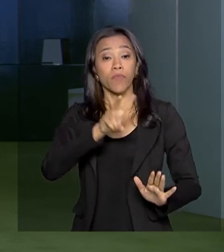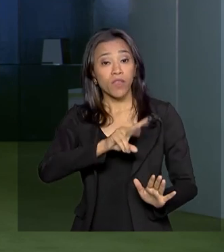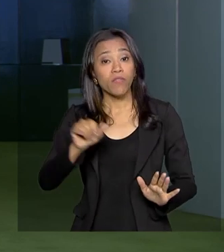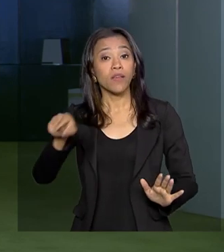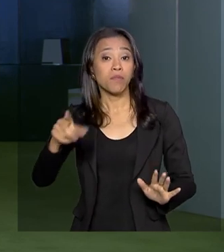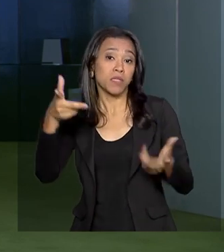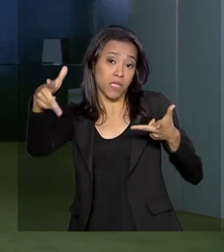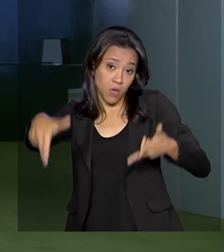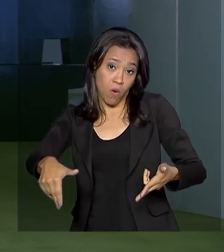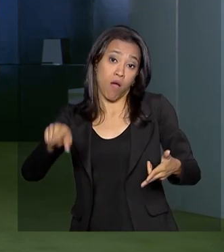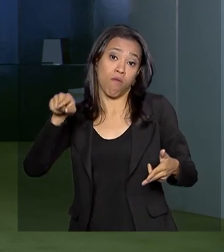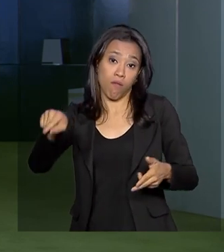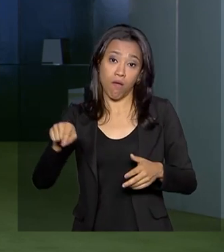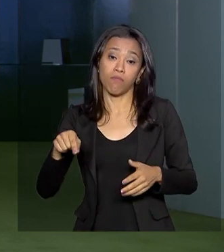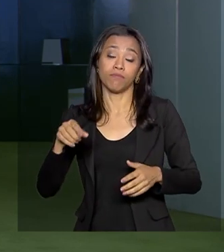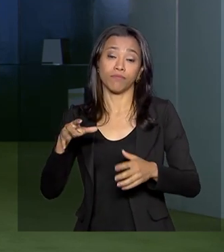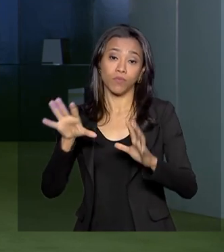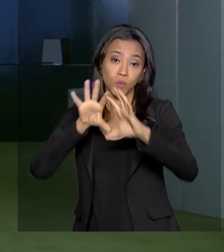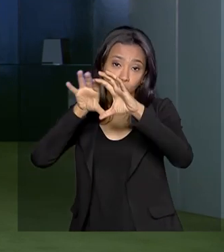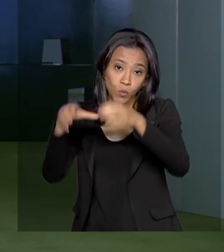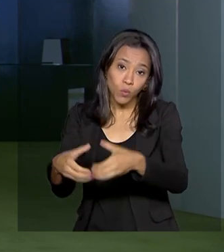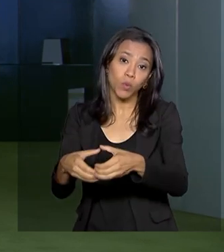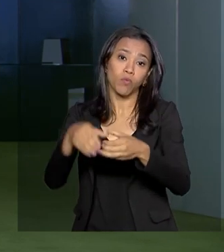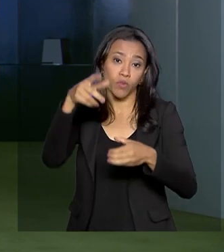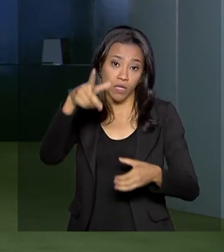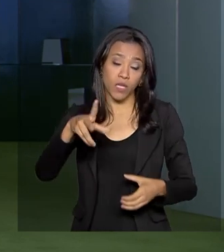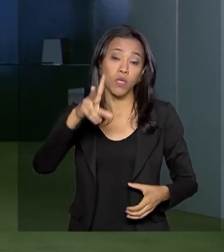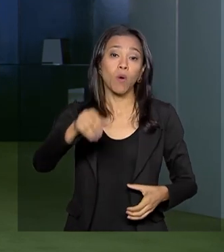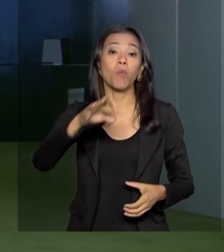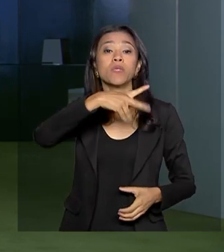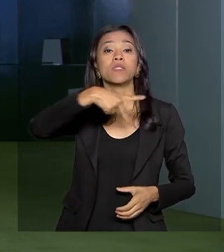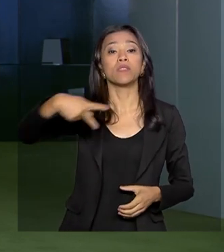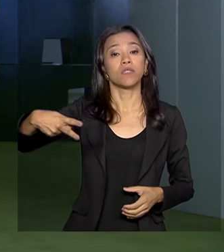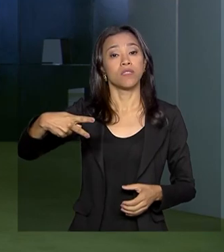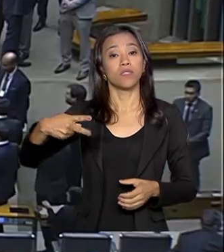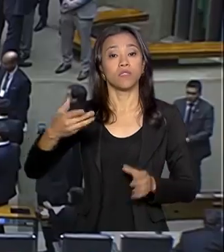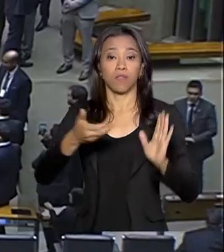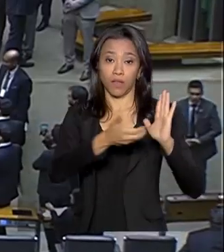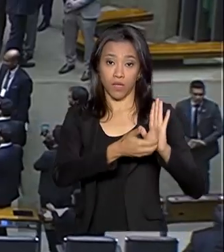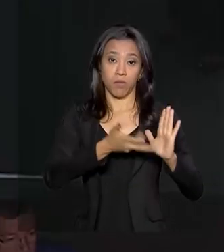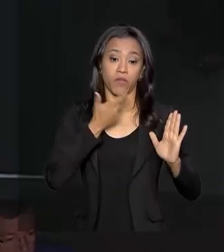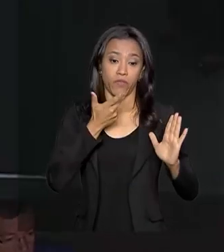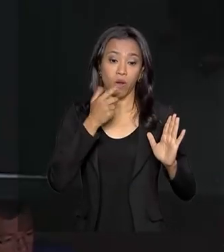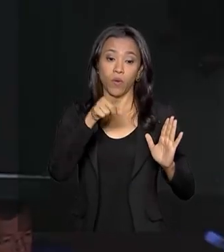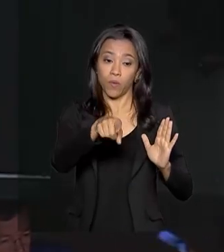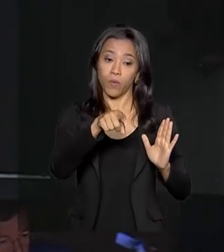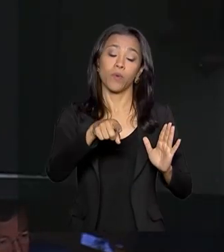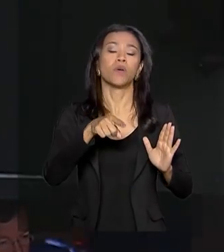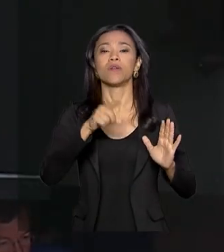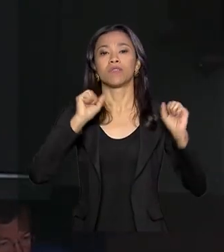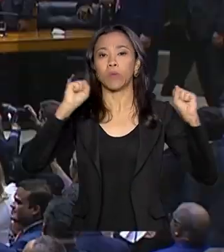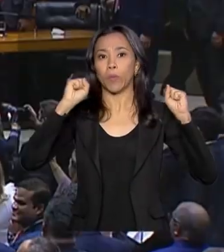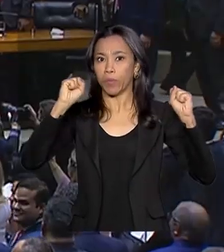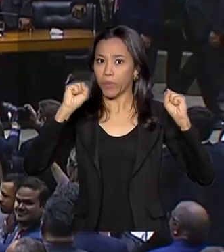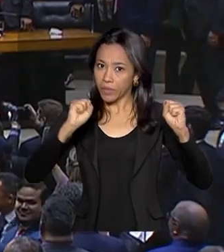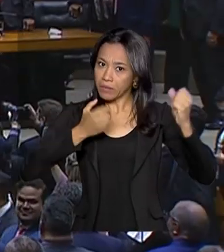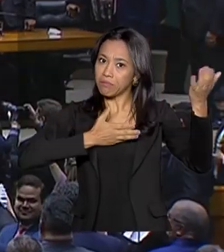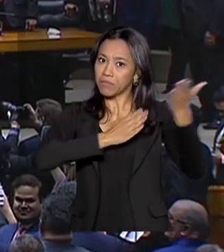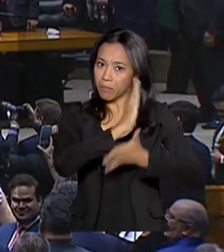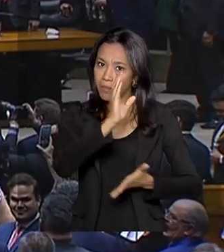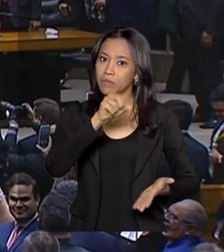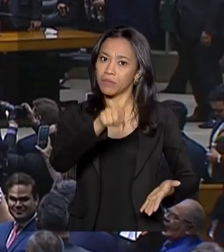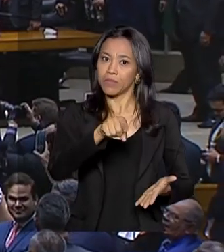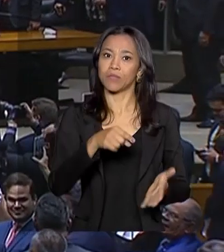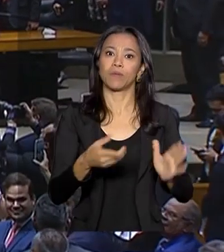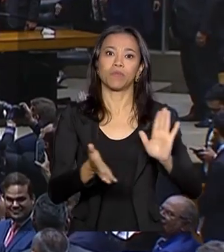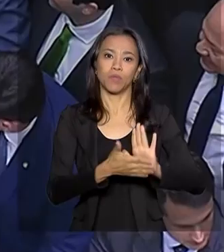senadores, pelo menos foi o que disse ontem o presidente da Câmara, Rodrigo Maia, durante as comemorações da votação em segundo turno aqui